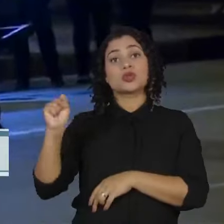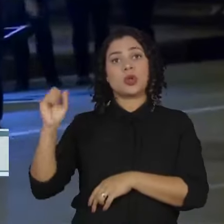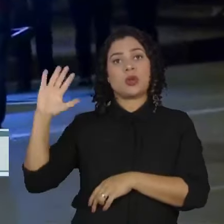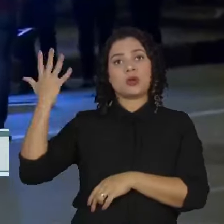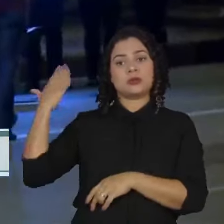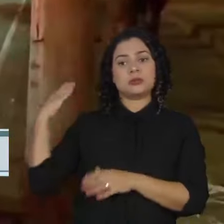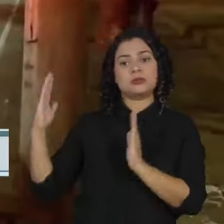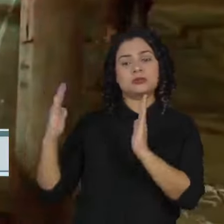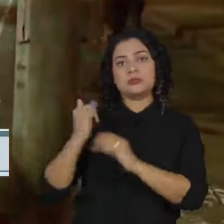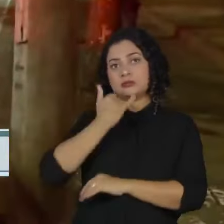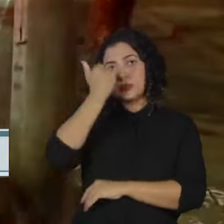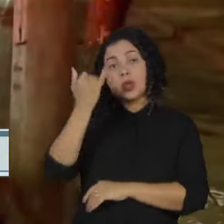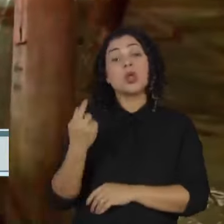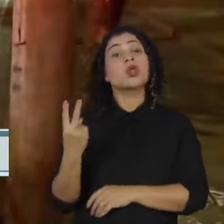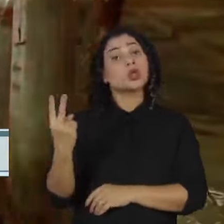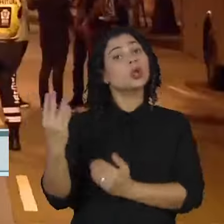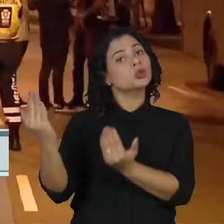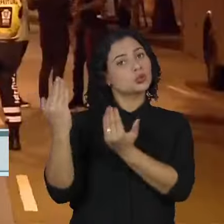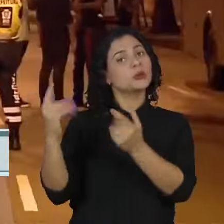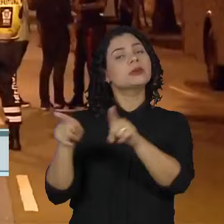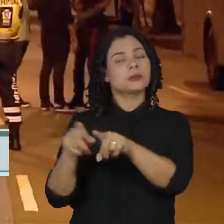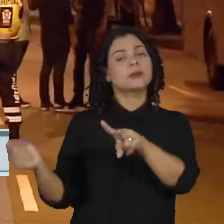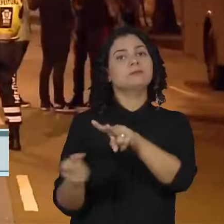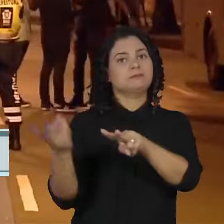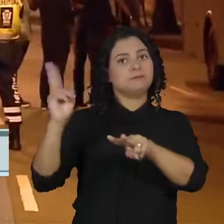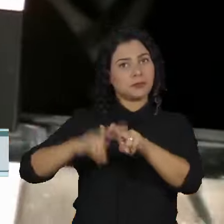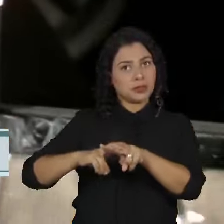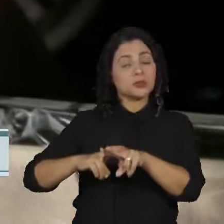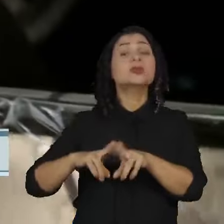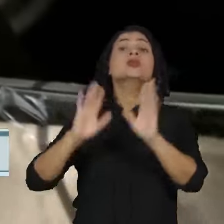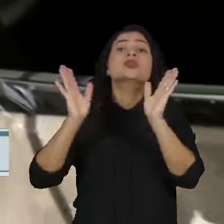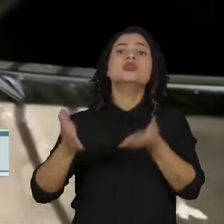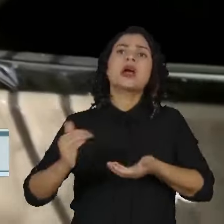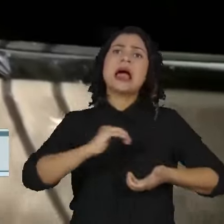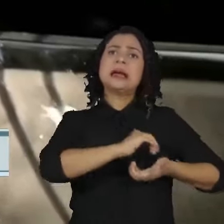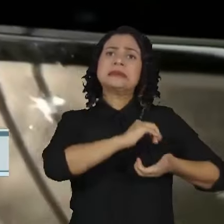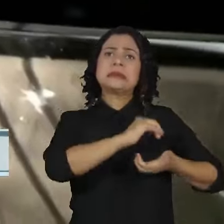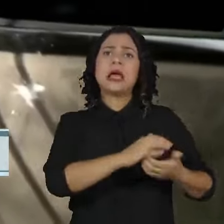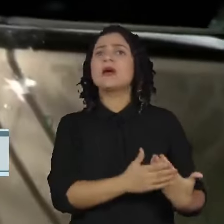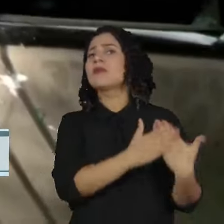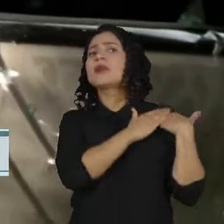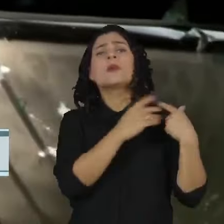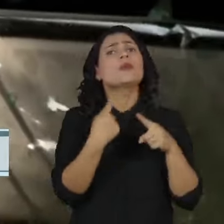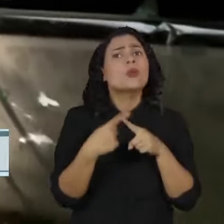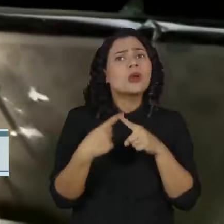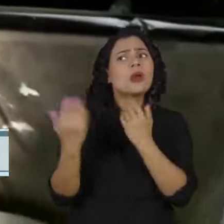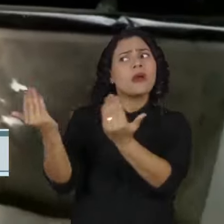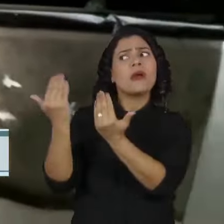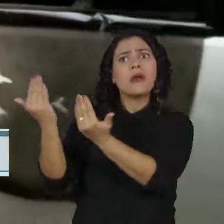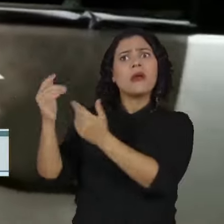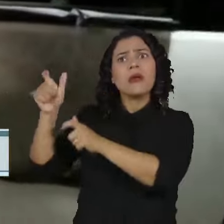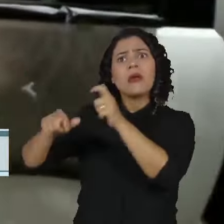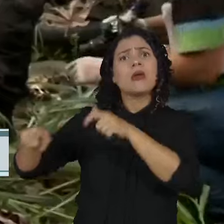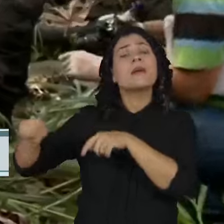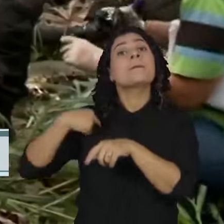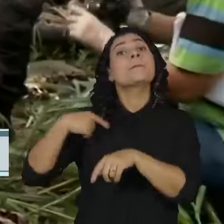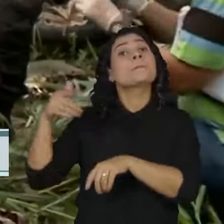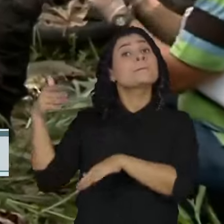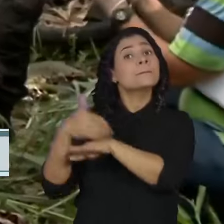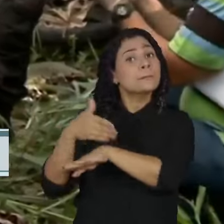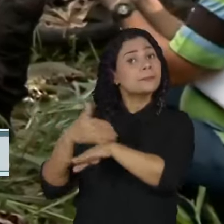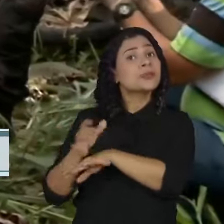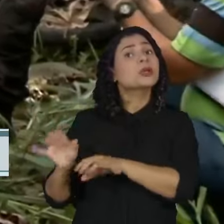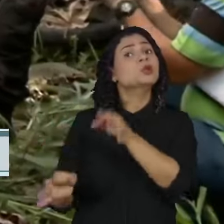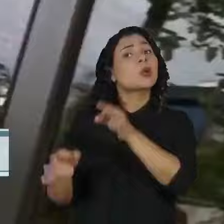Outros dois suspeitos estão presos pelo crime. O caso chegou ao STF porque é suspeita de envolvimento de um parlamentar, que teria